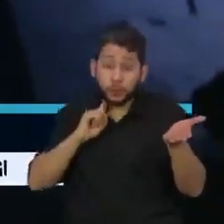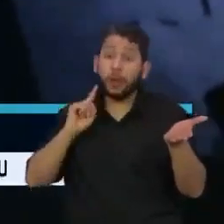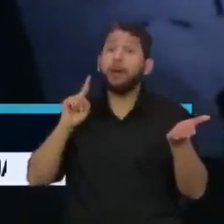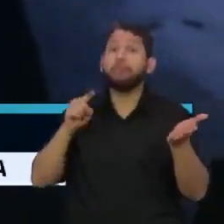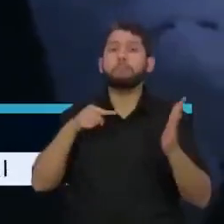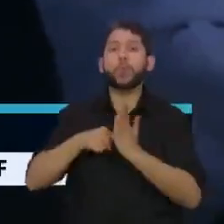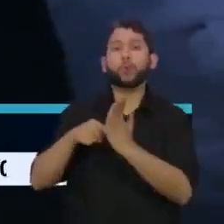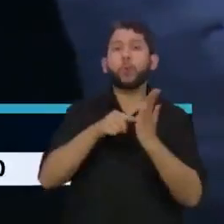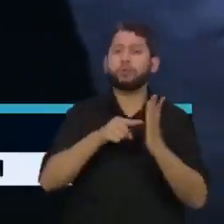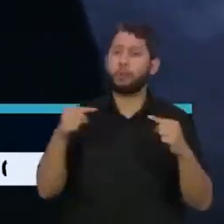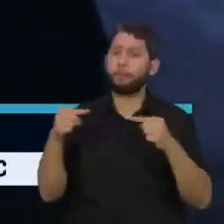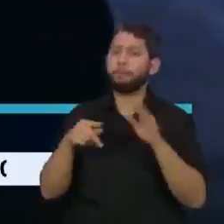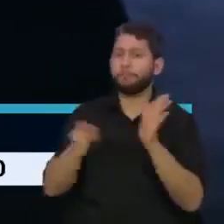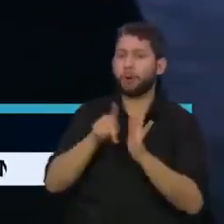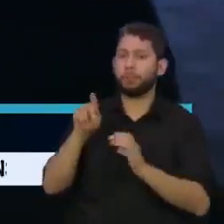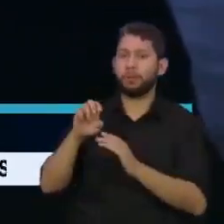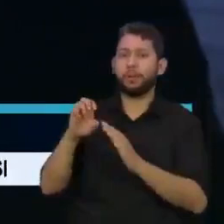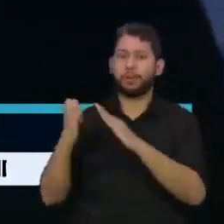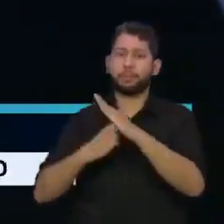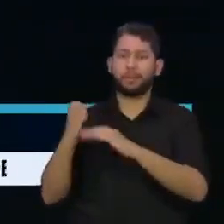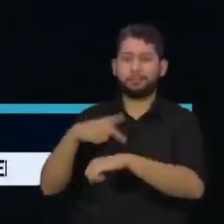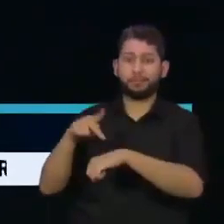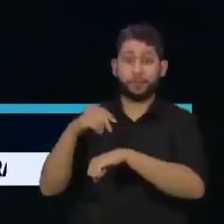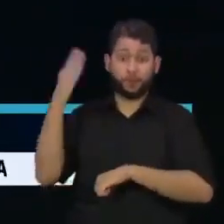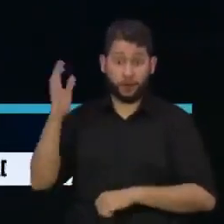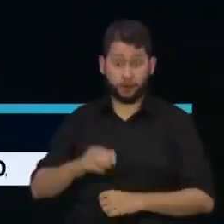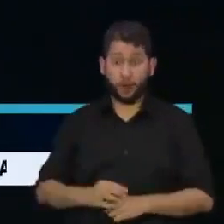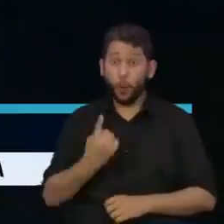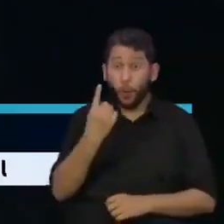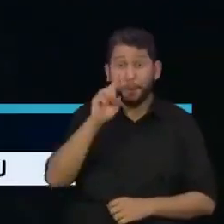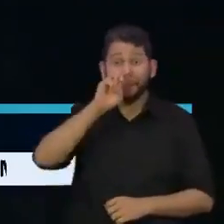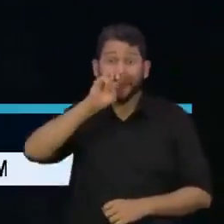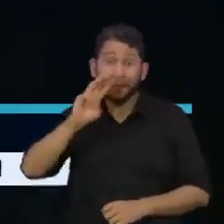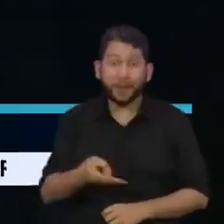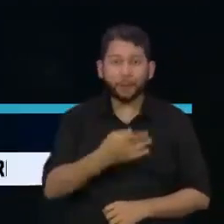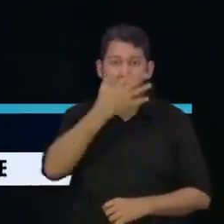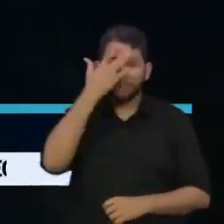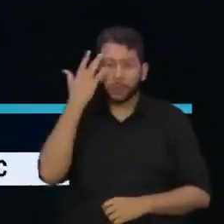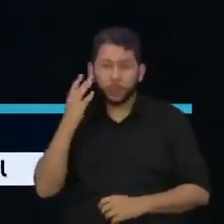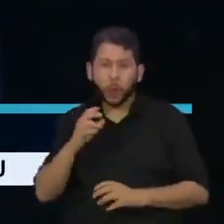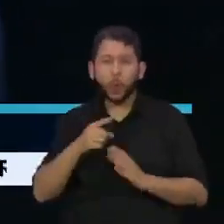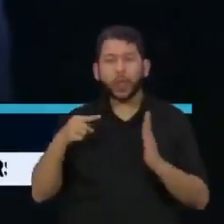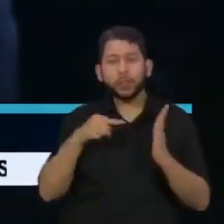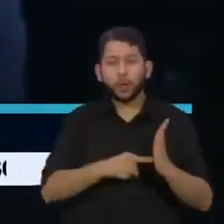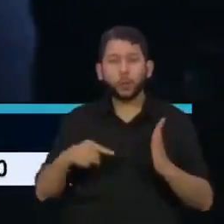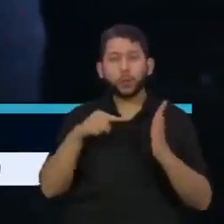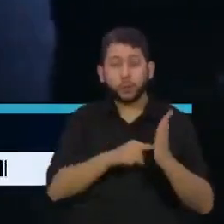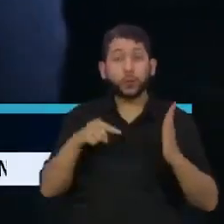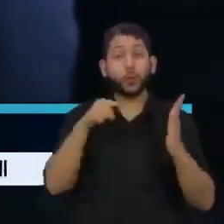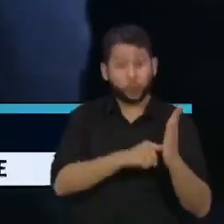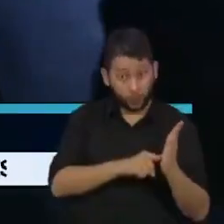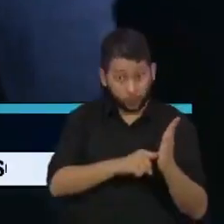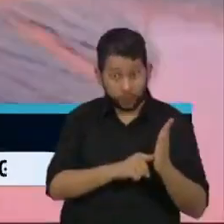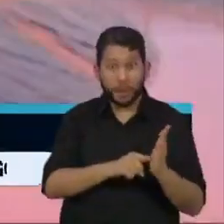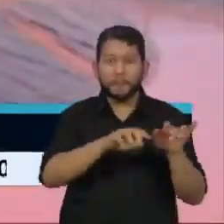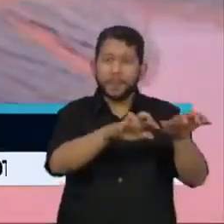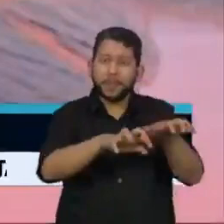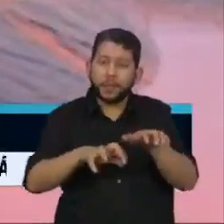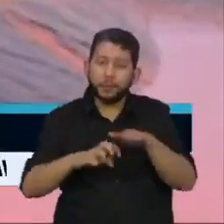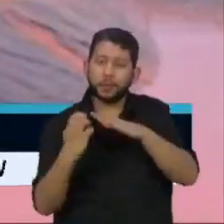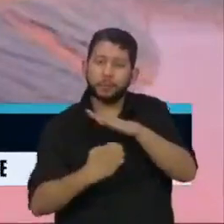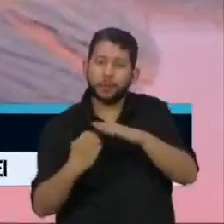no ano passado, um milhão de pessoas estiveram envolvidas em conflitos ou denúncias contra mineradoras internacionais.